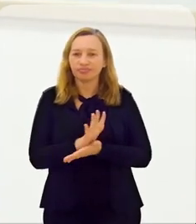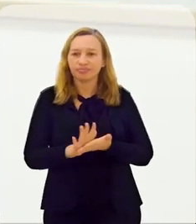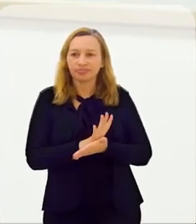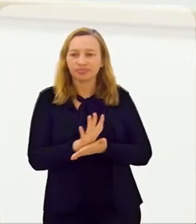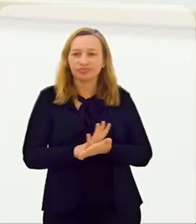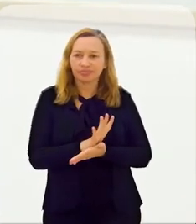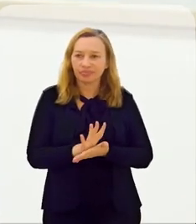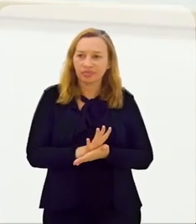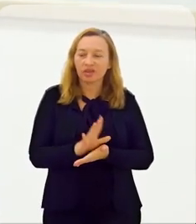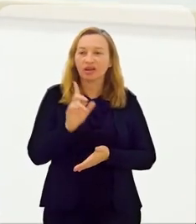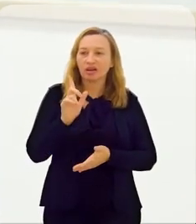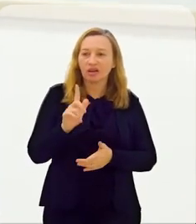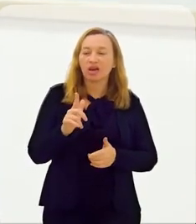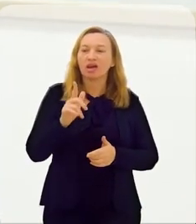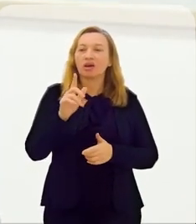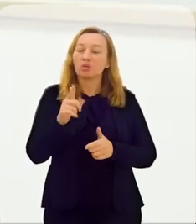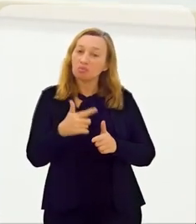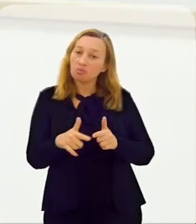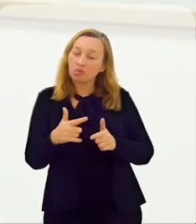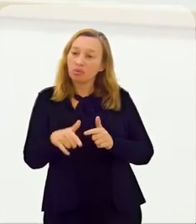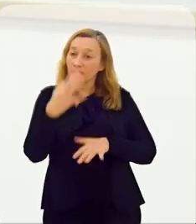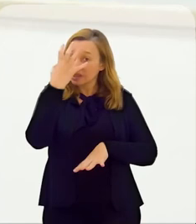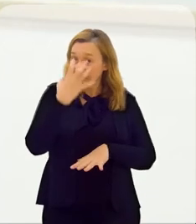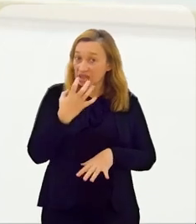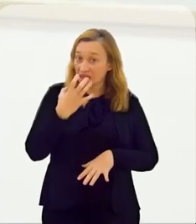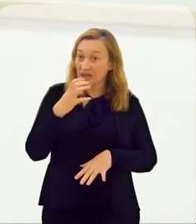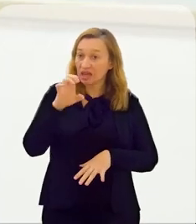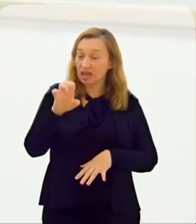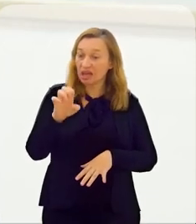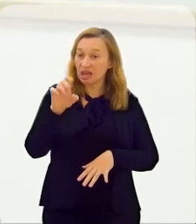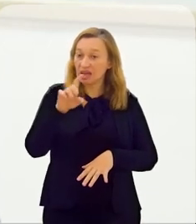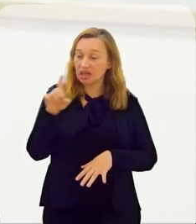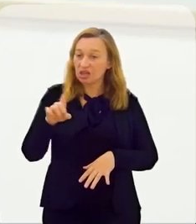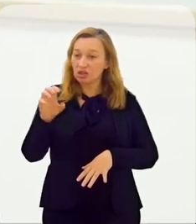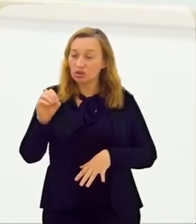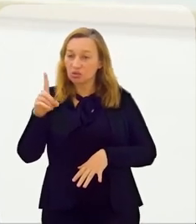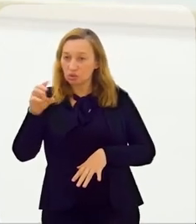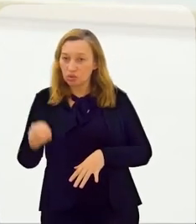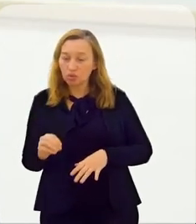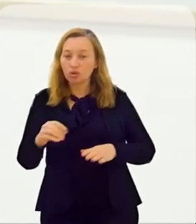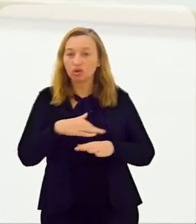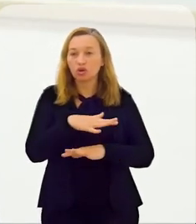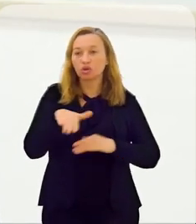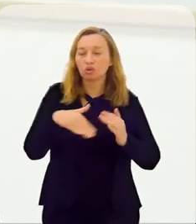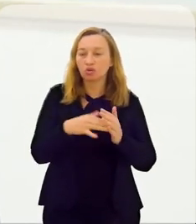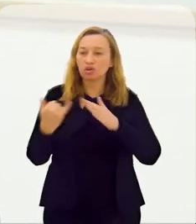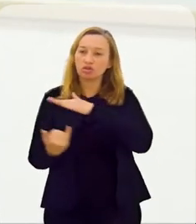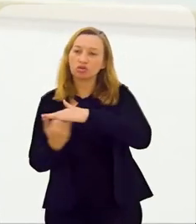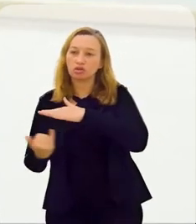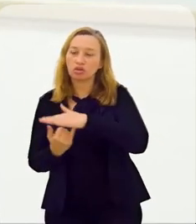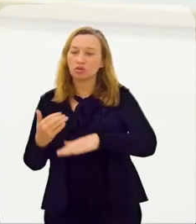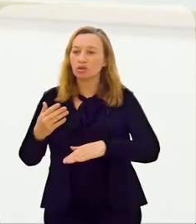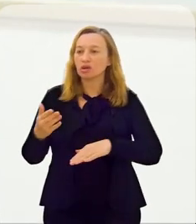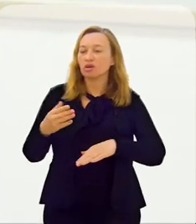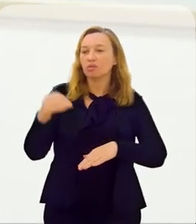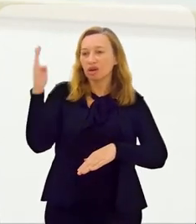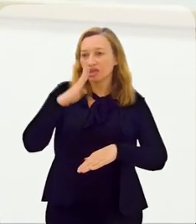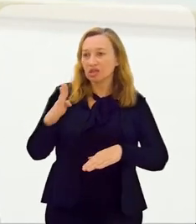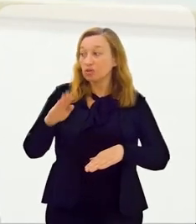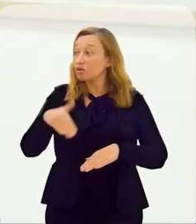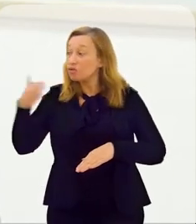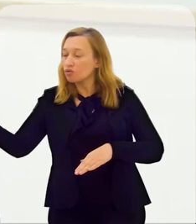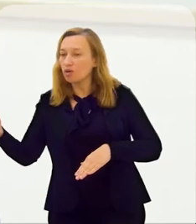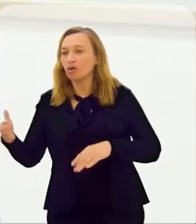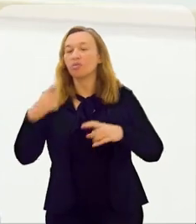Não precisam provocar êxodo nenhum. Êxodo é um problema sério em que todas as instituições internacionais estão muito